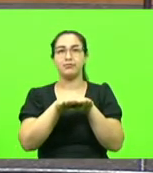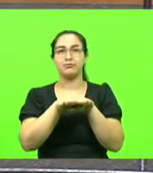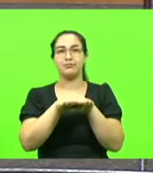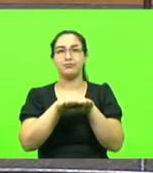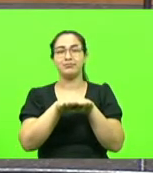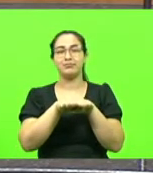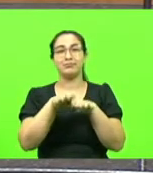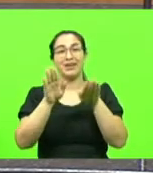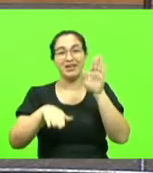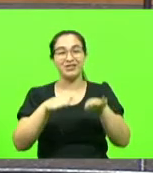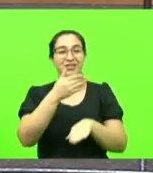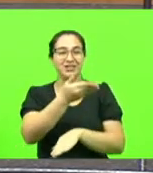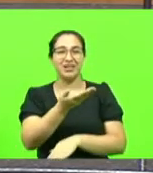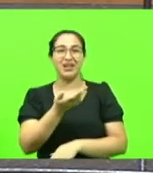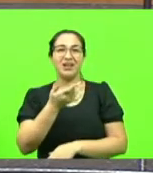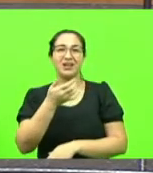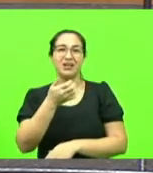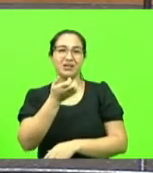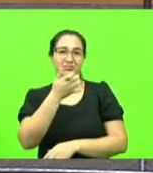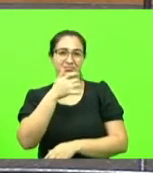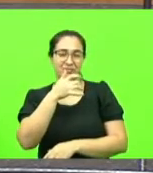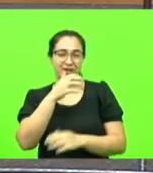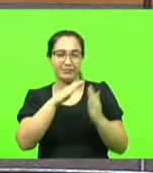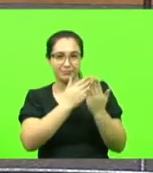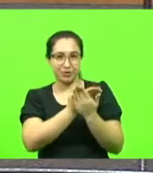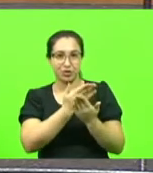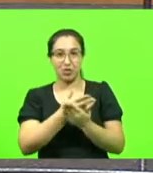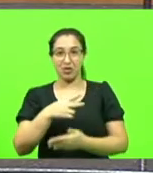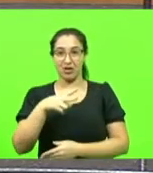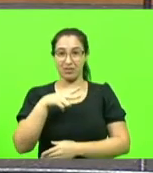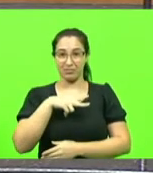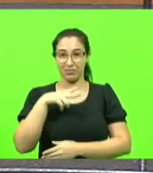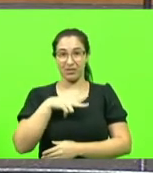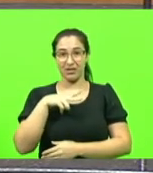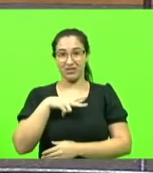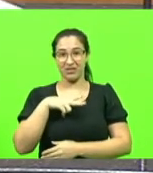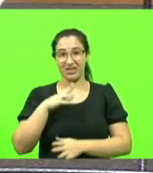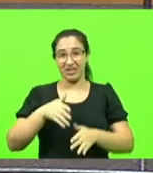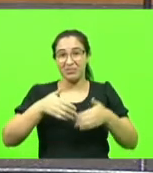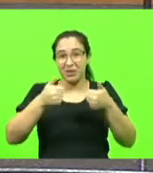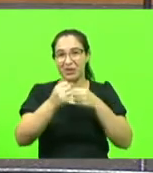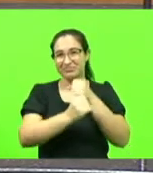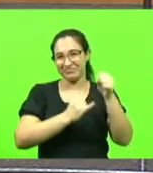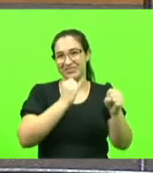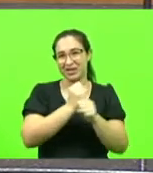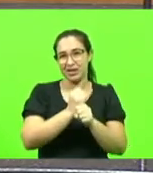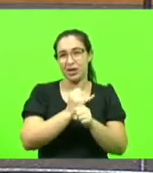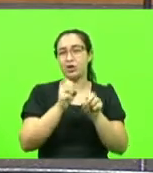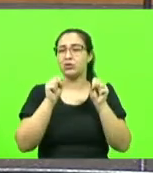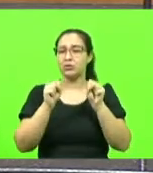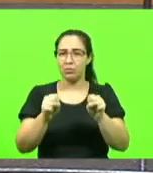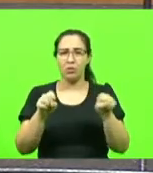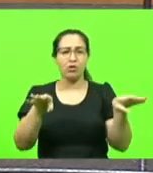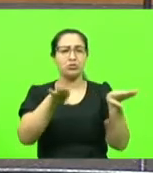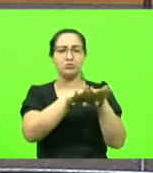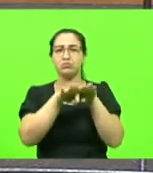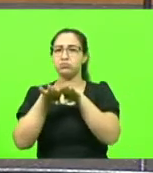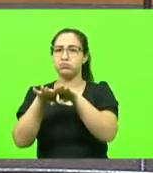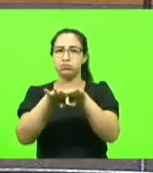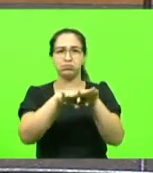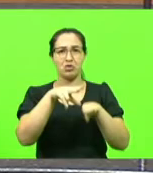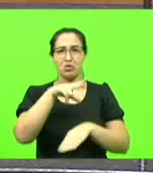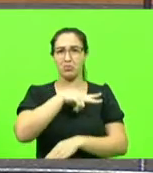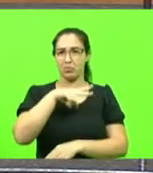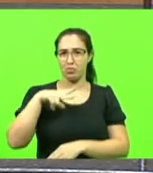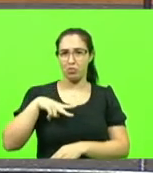escolas privadas, para que possam ter as mesmas condições de